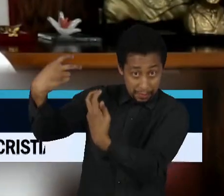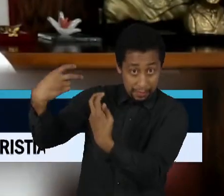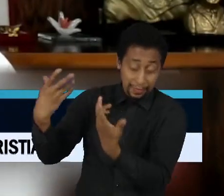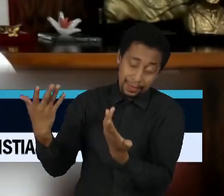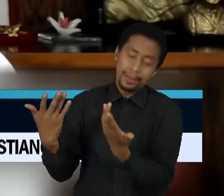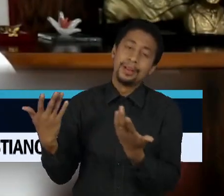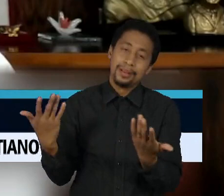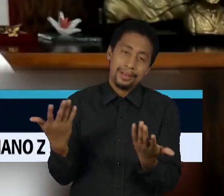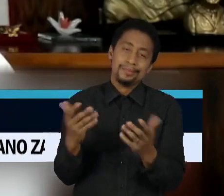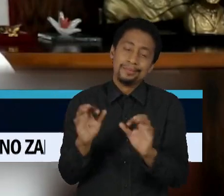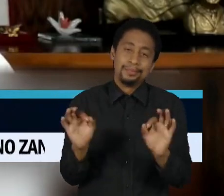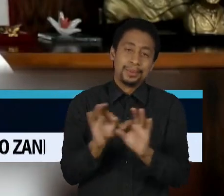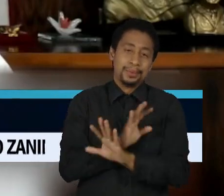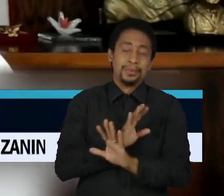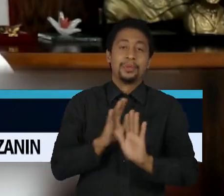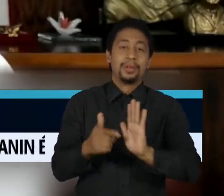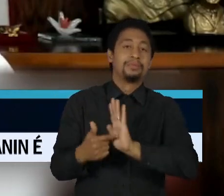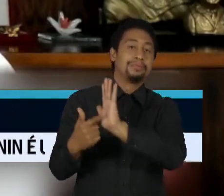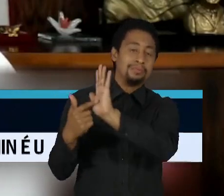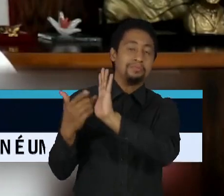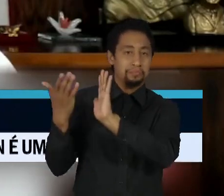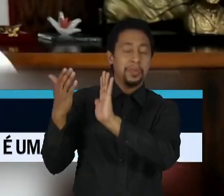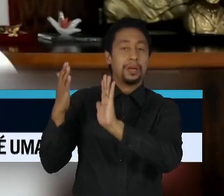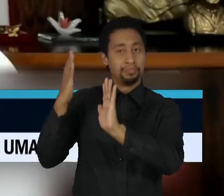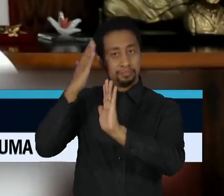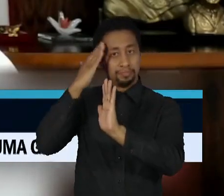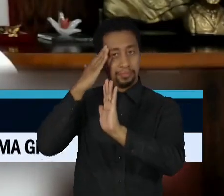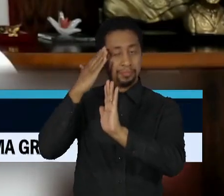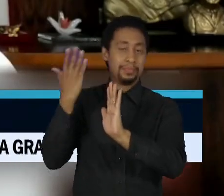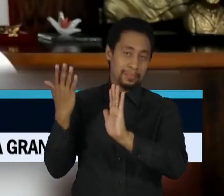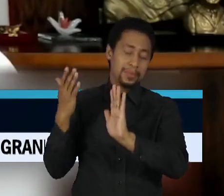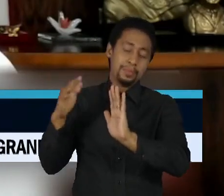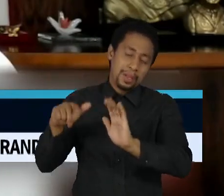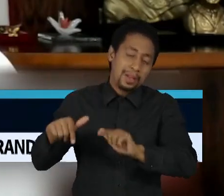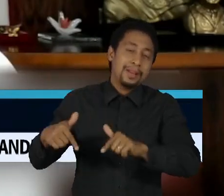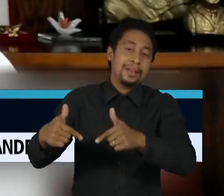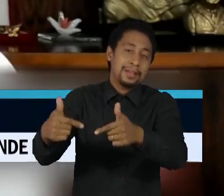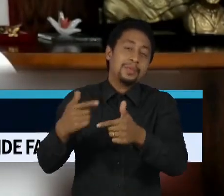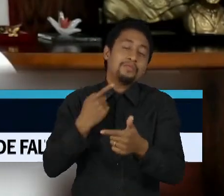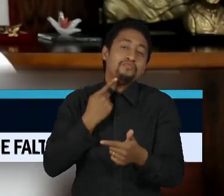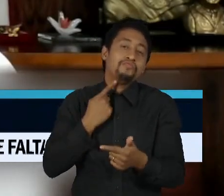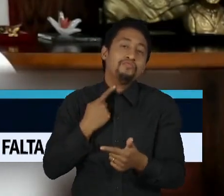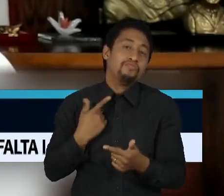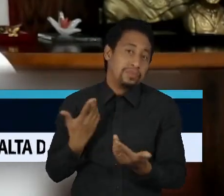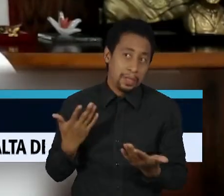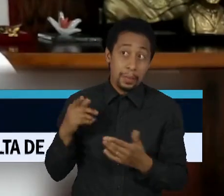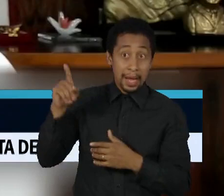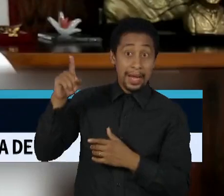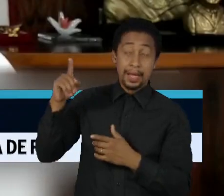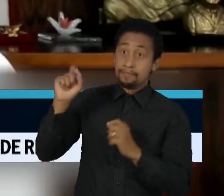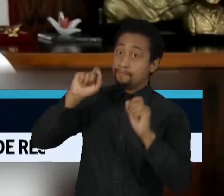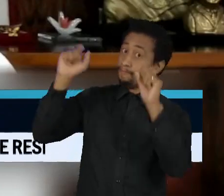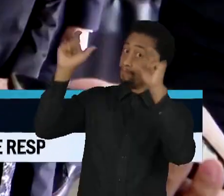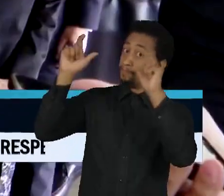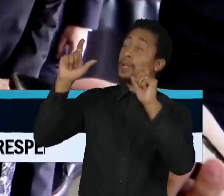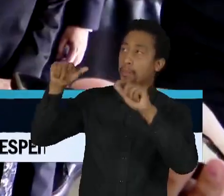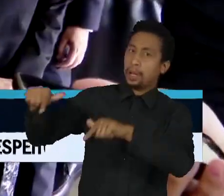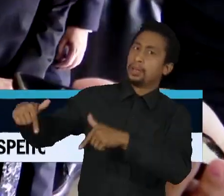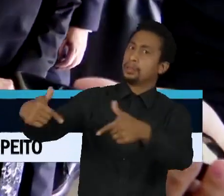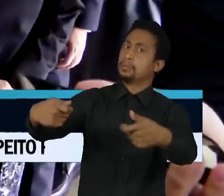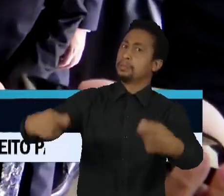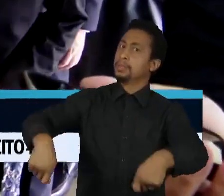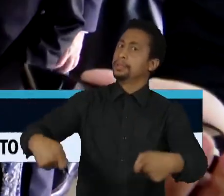empenho, da melhor boa vontade para dar um alerta para o governo, uma chacoalhada para que ele realmente se posicione.